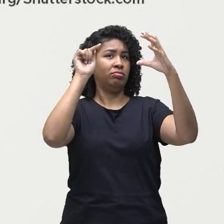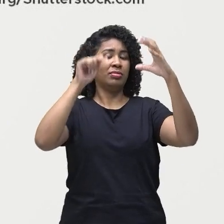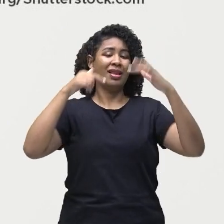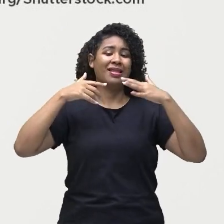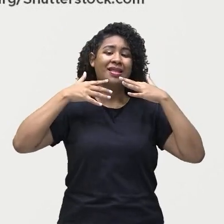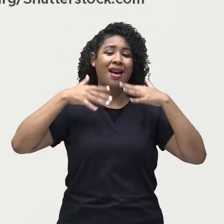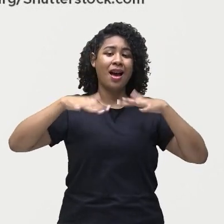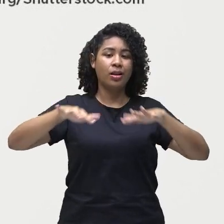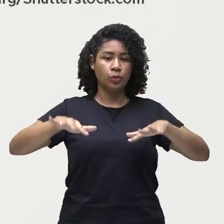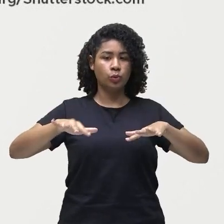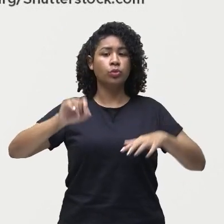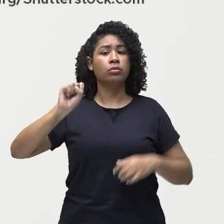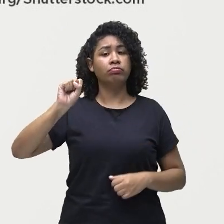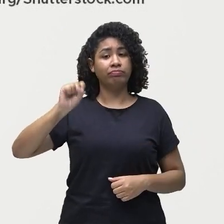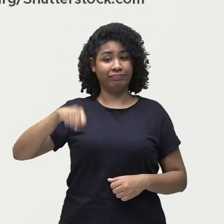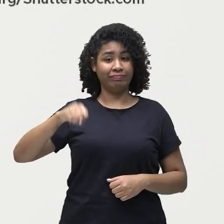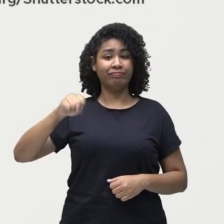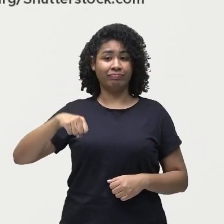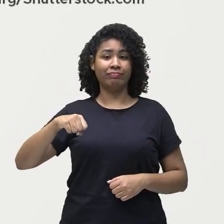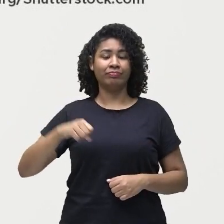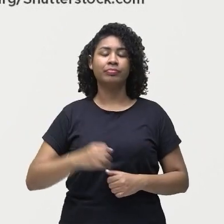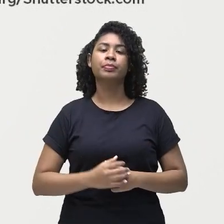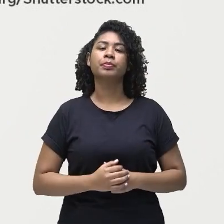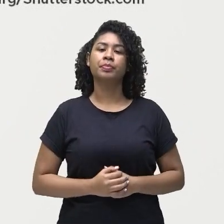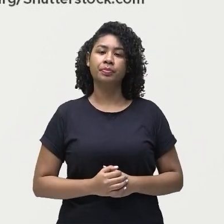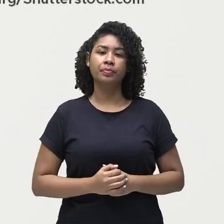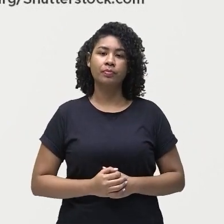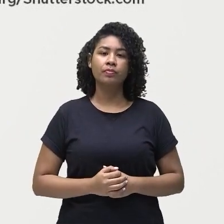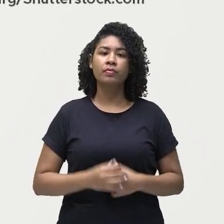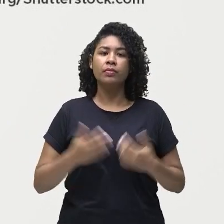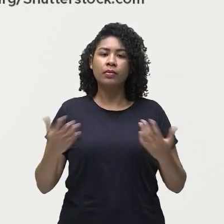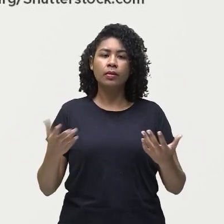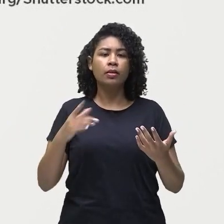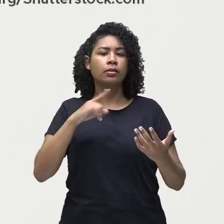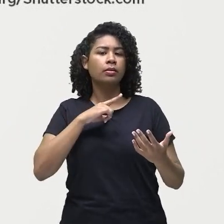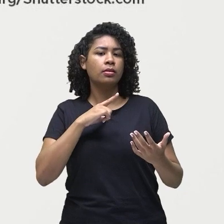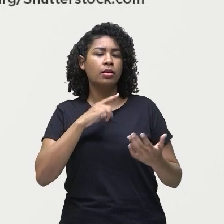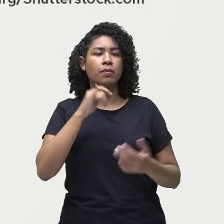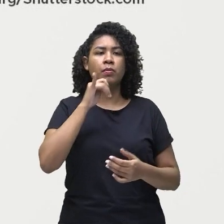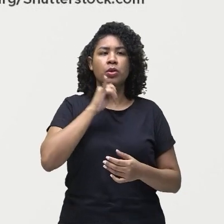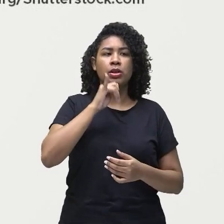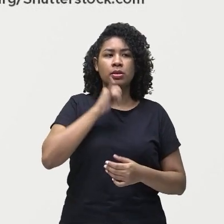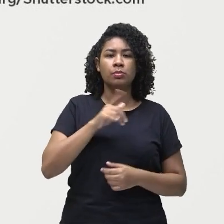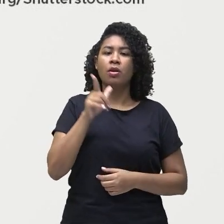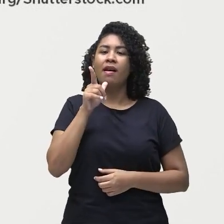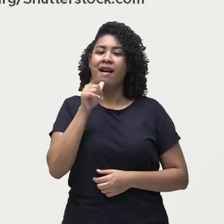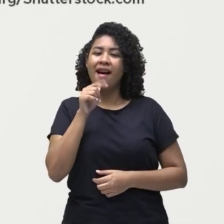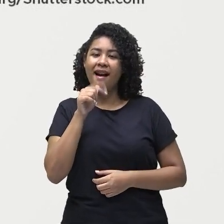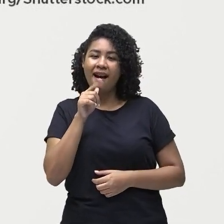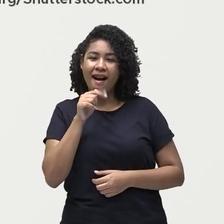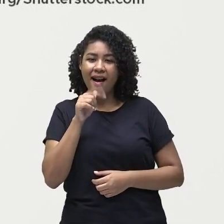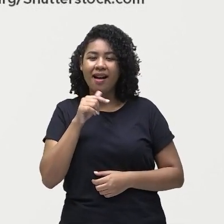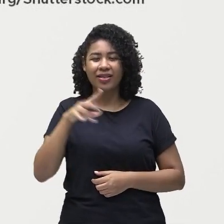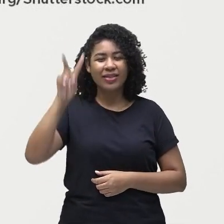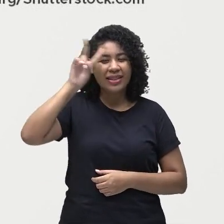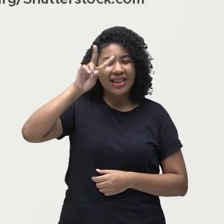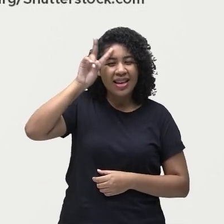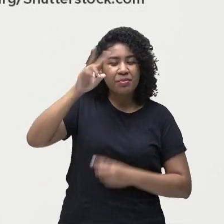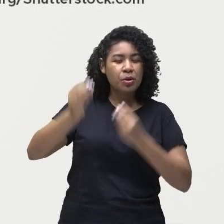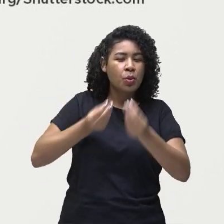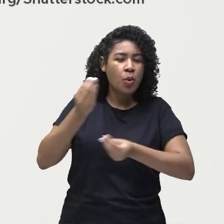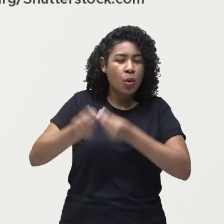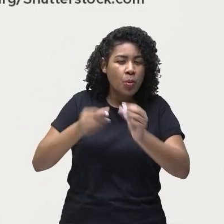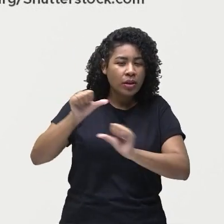elemento naturalmente encontrado. Você tem o ciclo da água, acontece as chuvas,